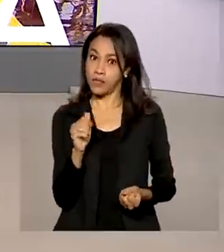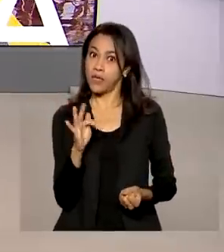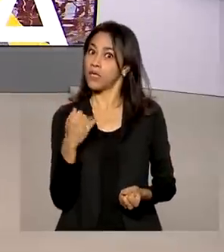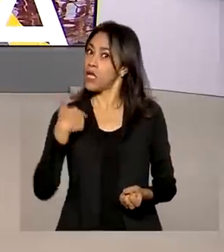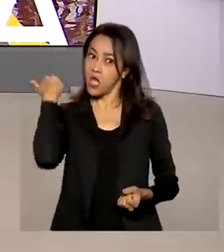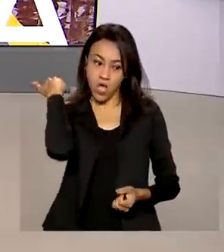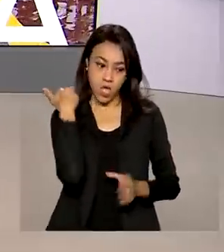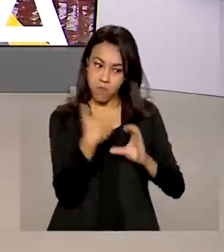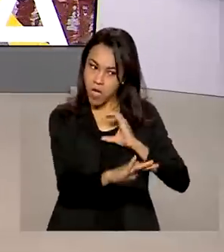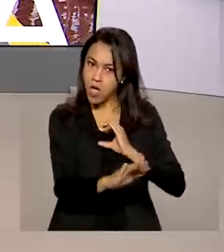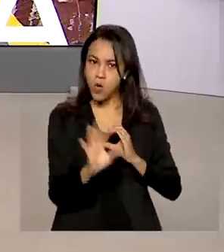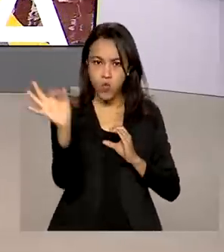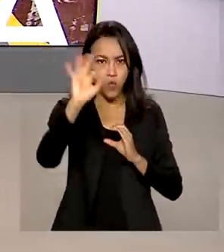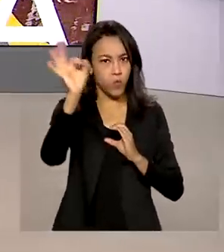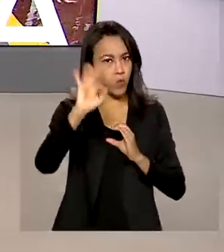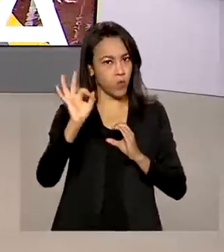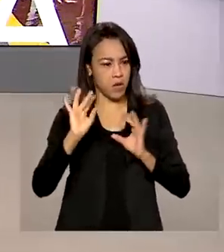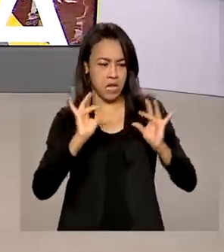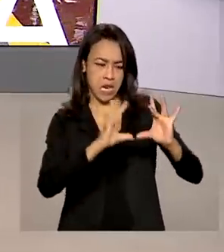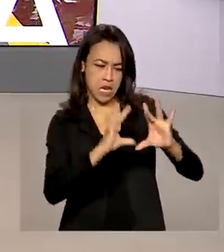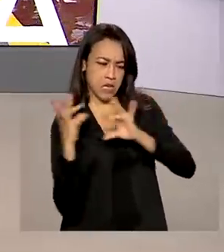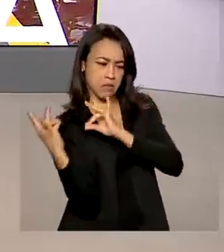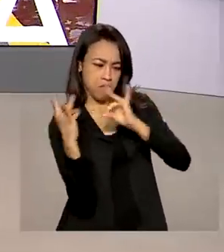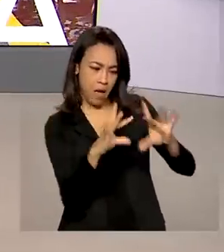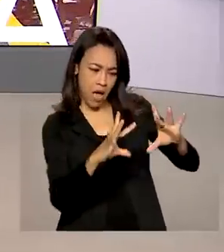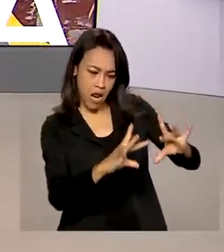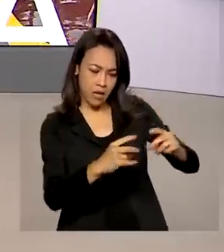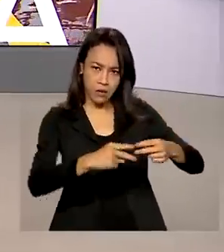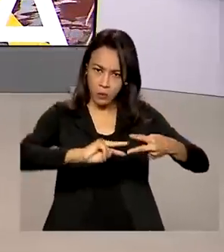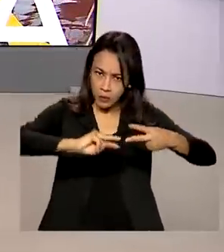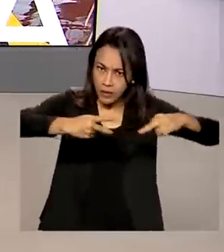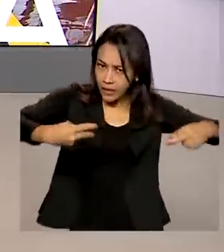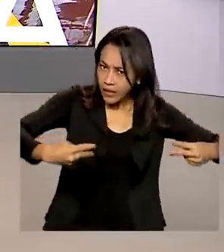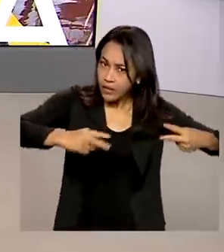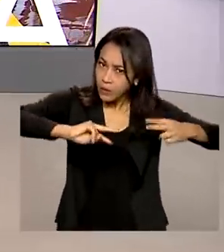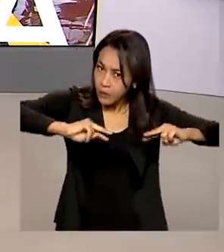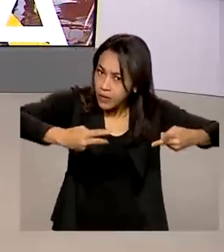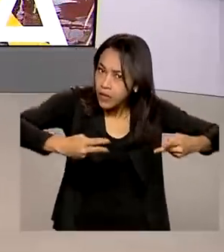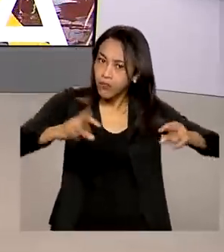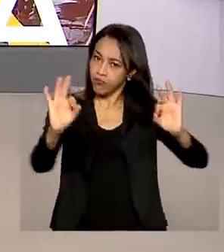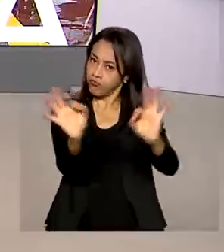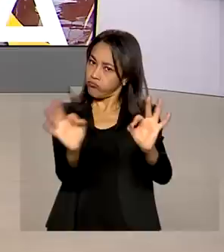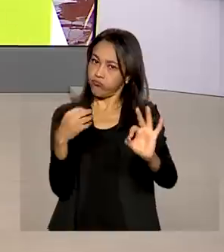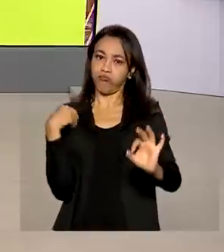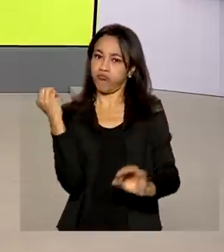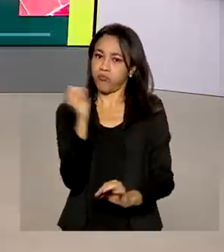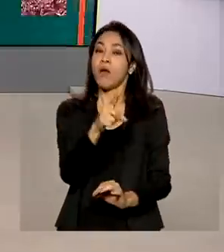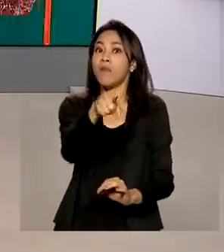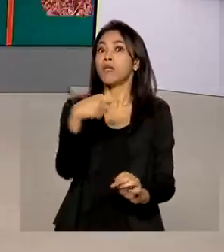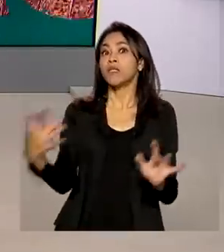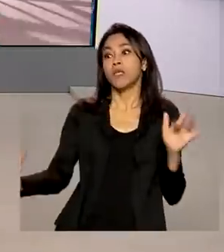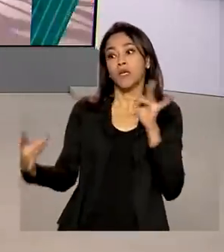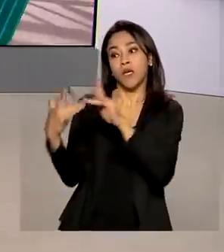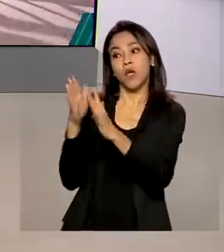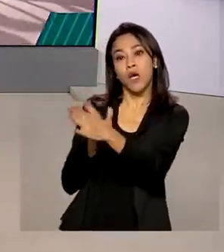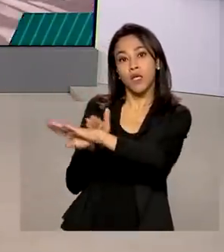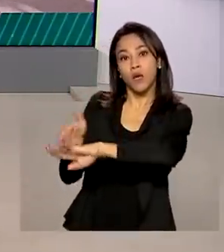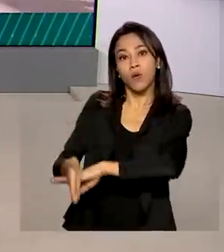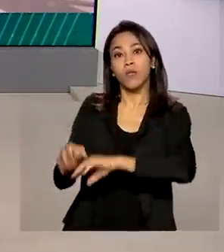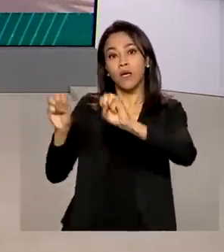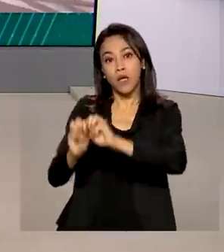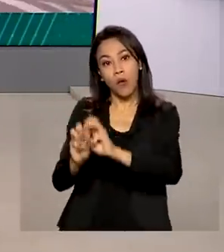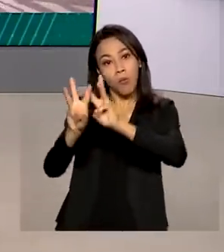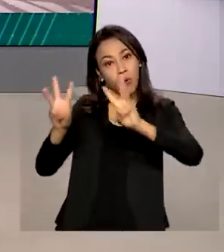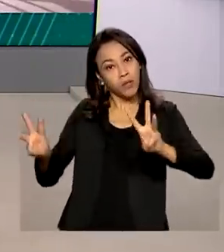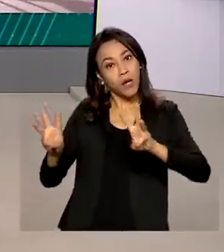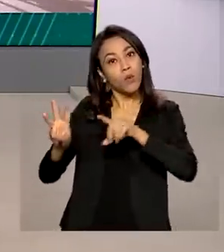e-mails ou mensagens com links e que informações devem ser confirmadas diretamente no portal ECAQ com acesso